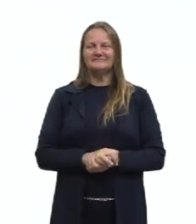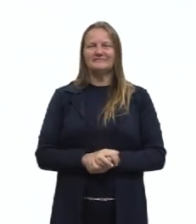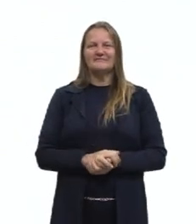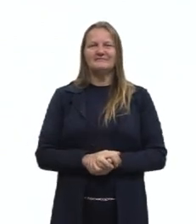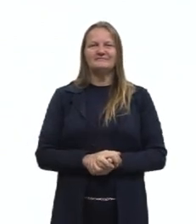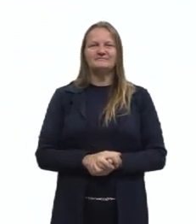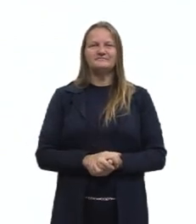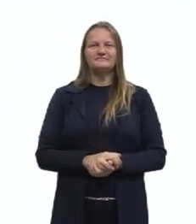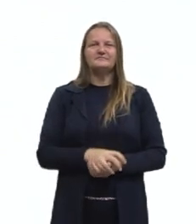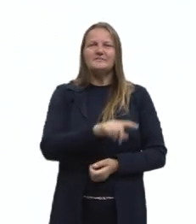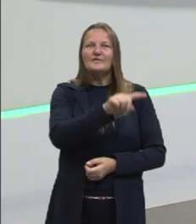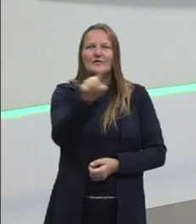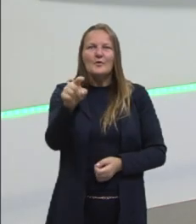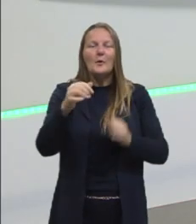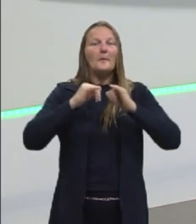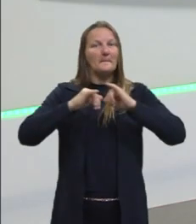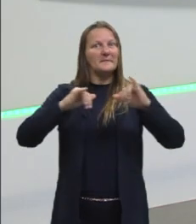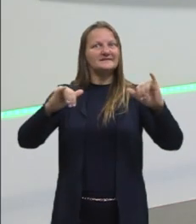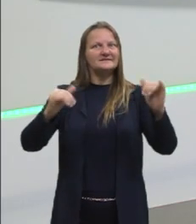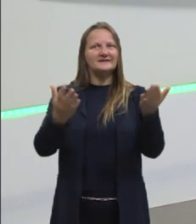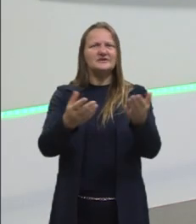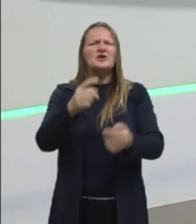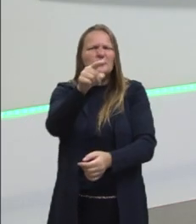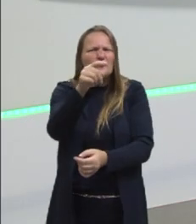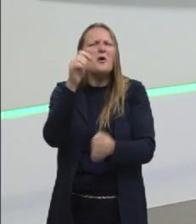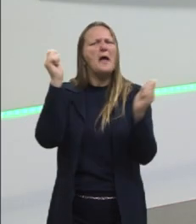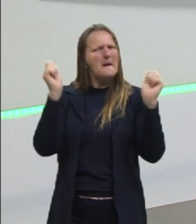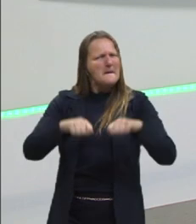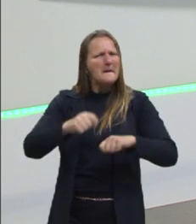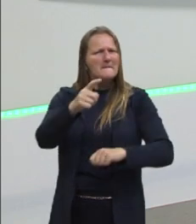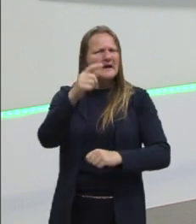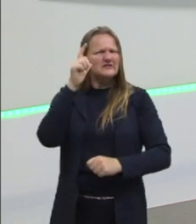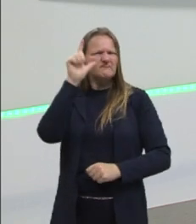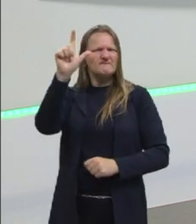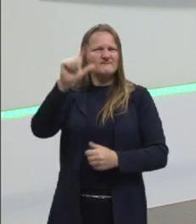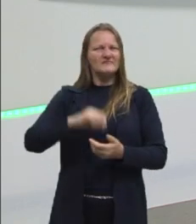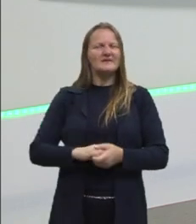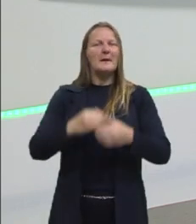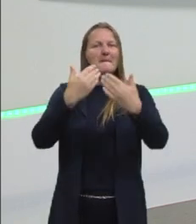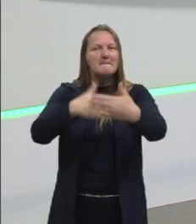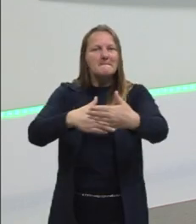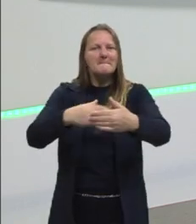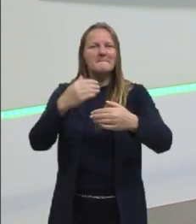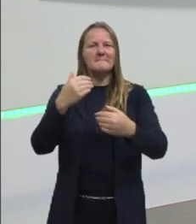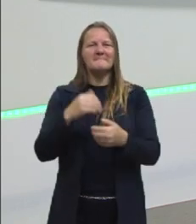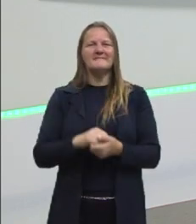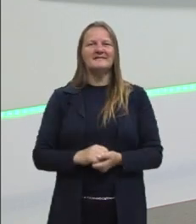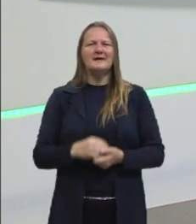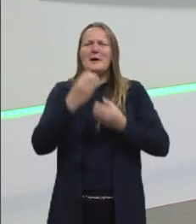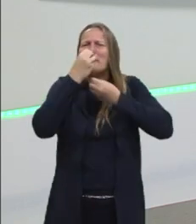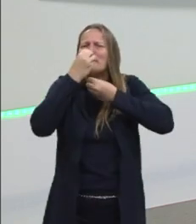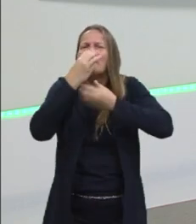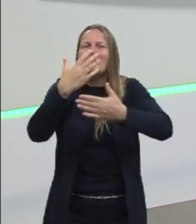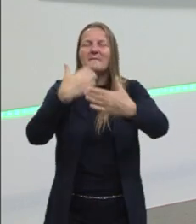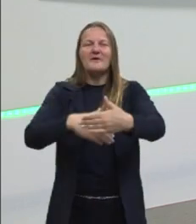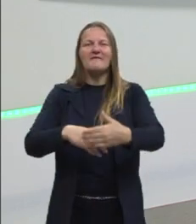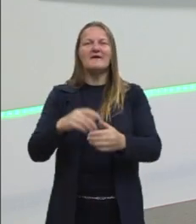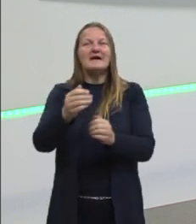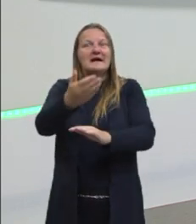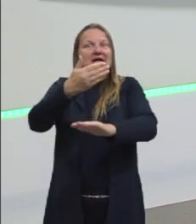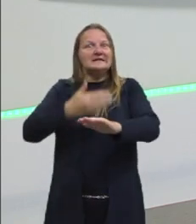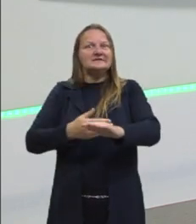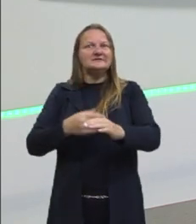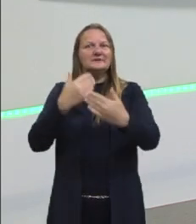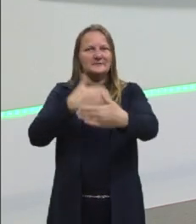deixar aqui, então, para vocês a mensagem. Você é capaz. Uma boa prova. Nós vamos nos ver ainda antes da